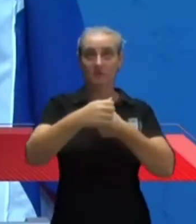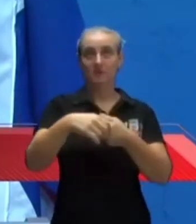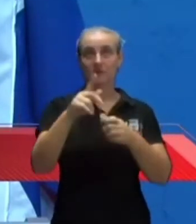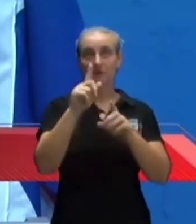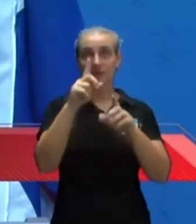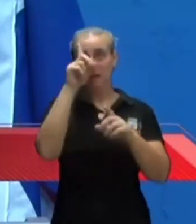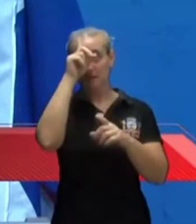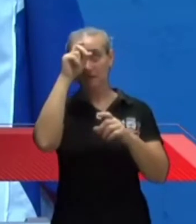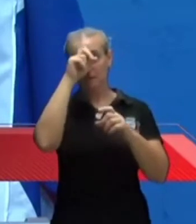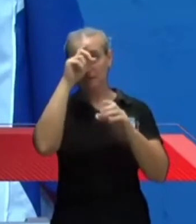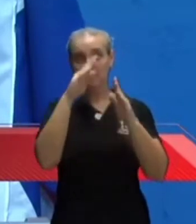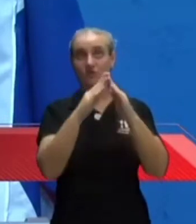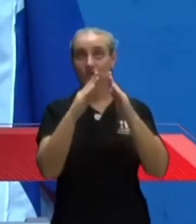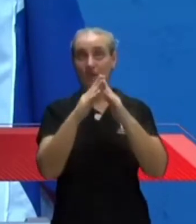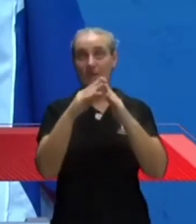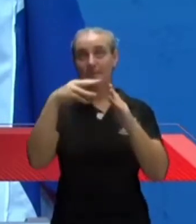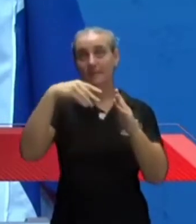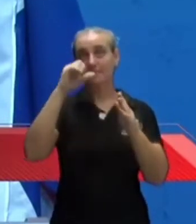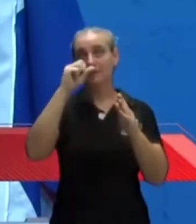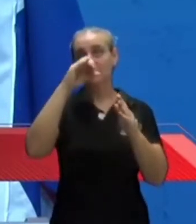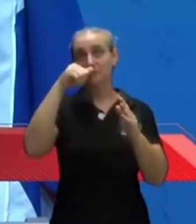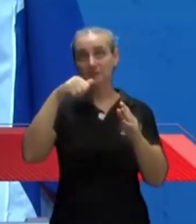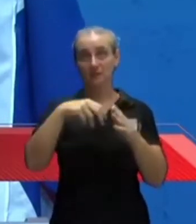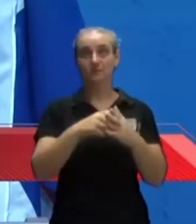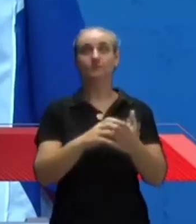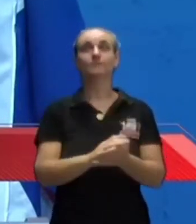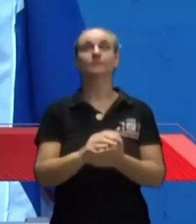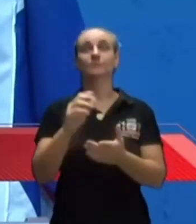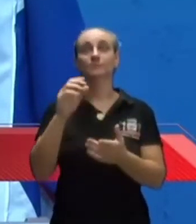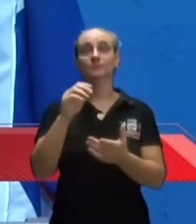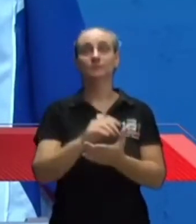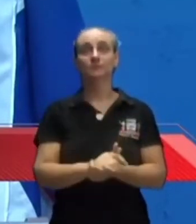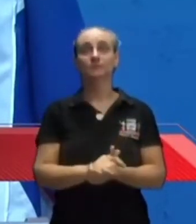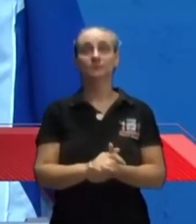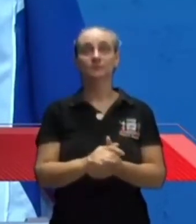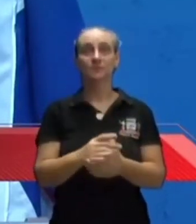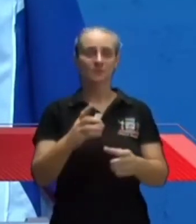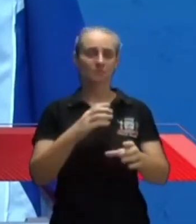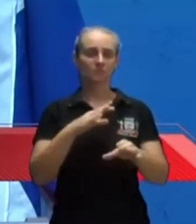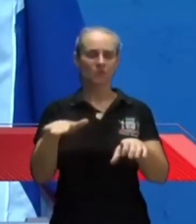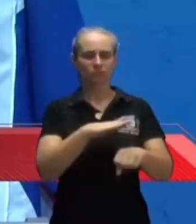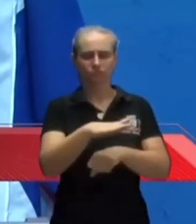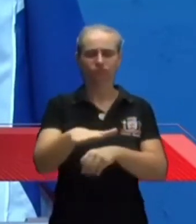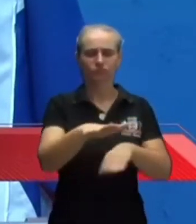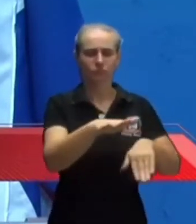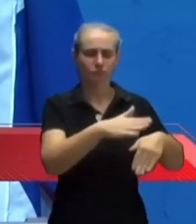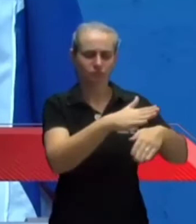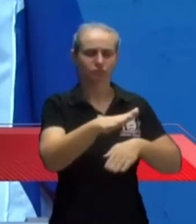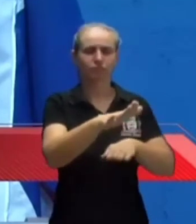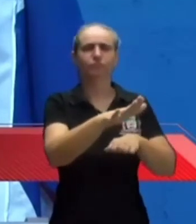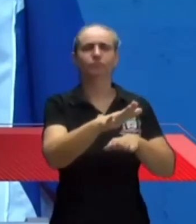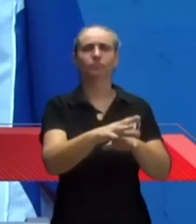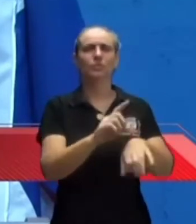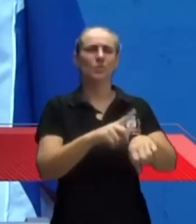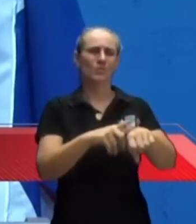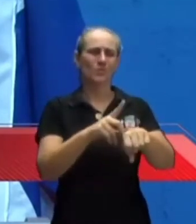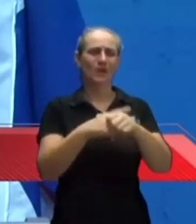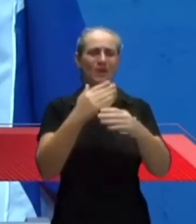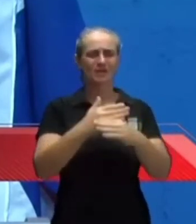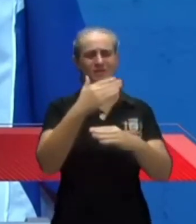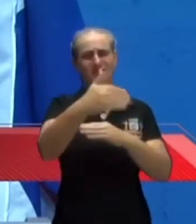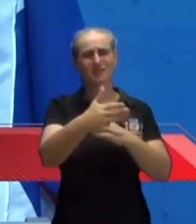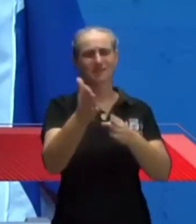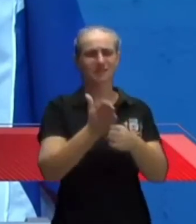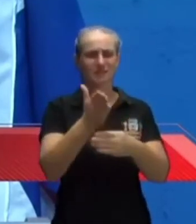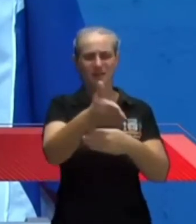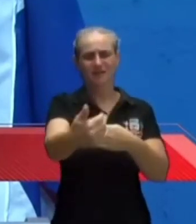no Brasil, no bairro Nossa Senhora Aparecida. Devido ao fluxo de movimento ali, tem horários de entrada e saída da igreja,